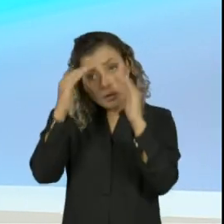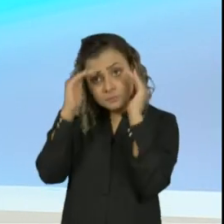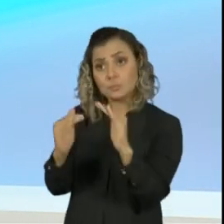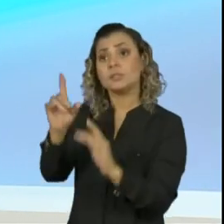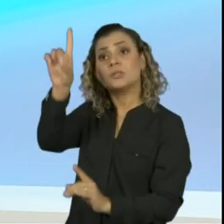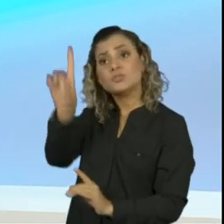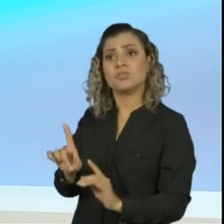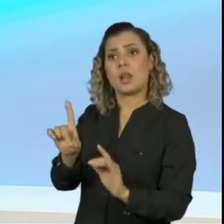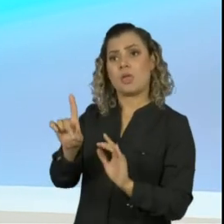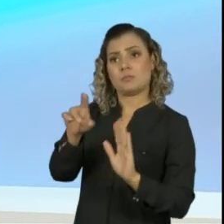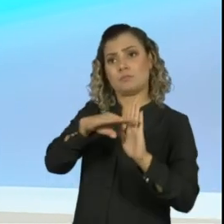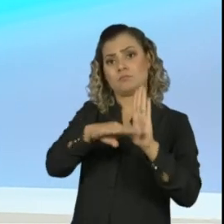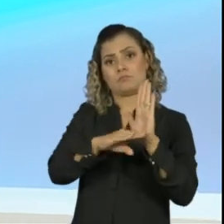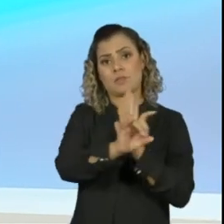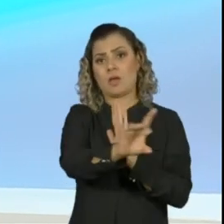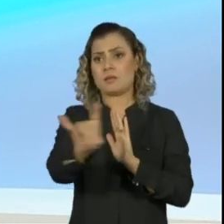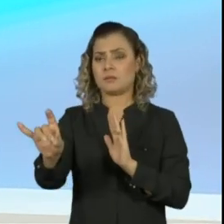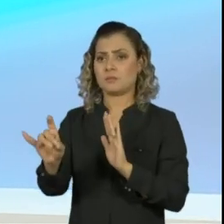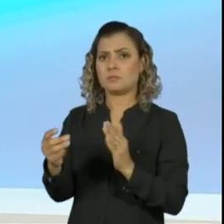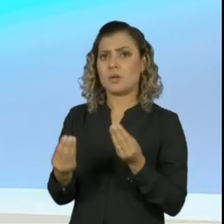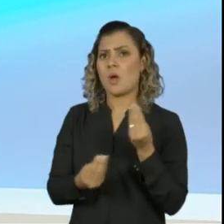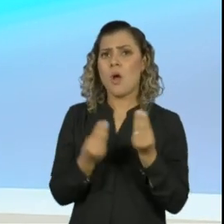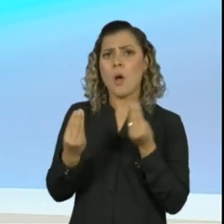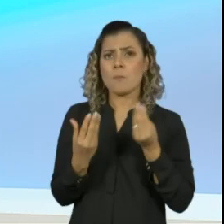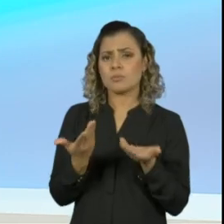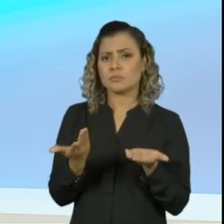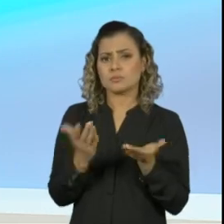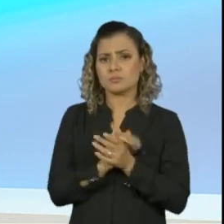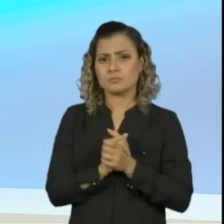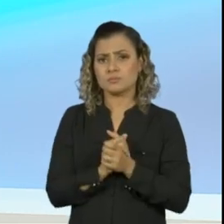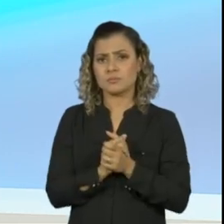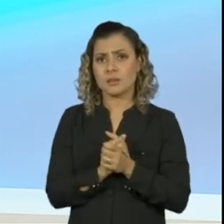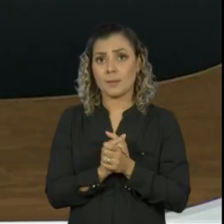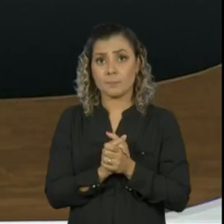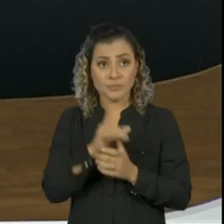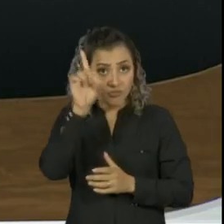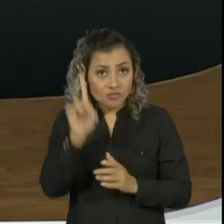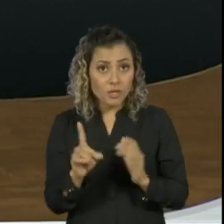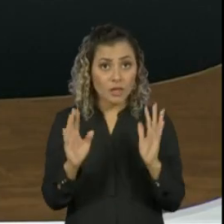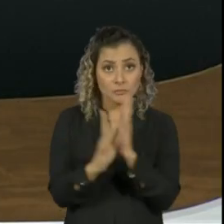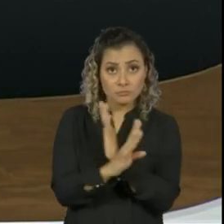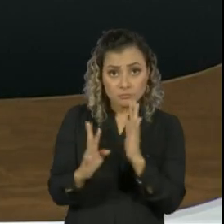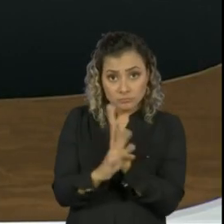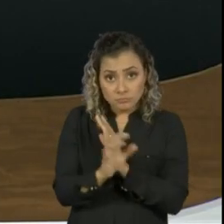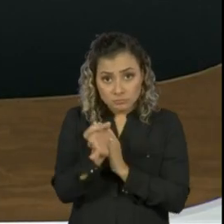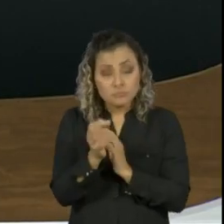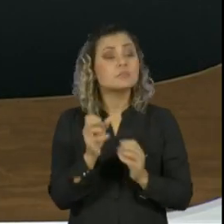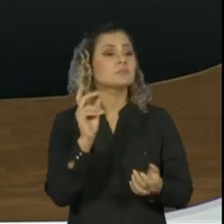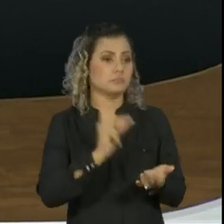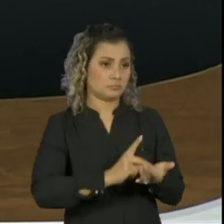delas, os direitos que elas têm. De circulação, de ir vir. Isso, exatamente.